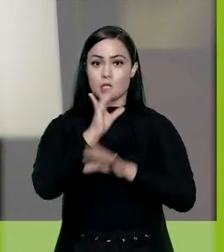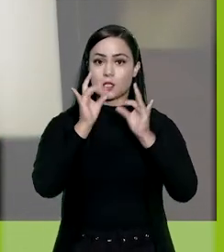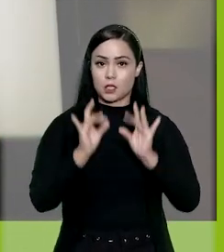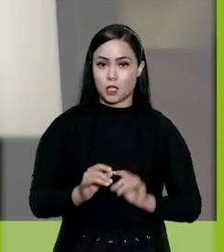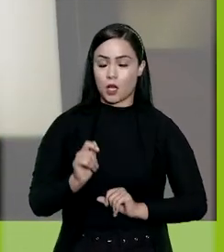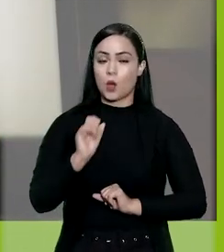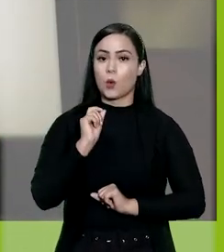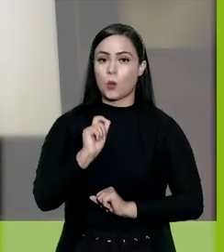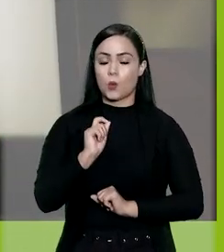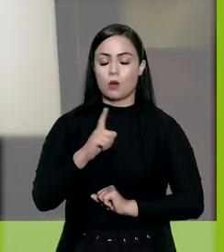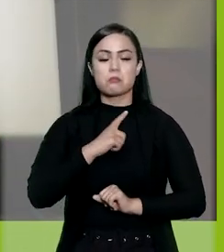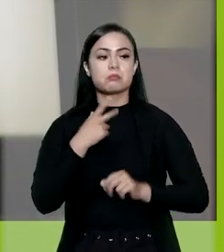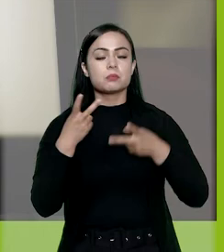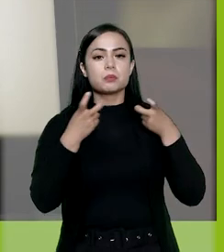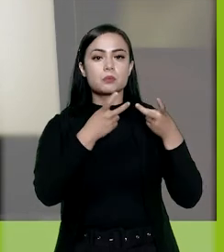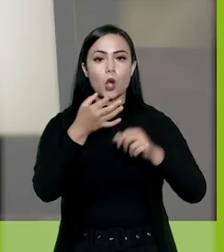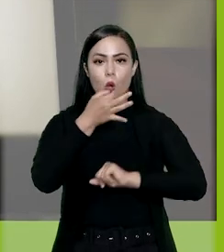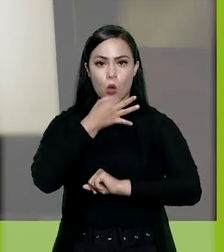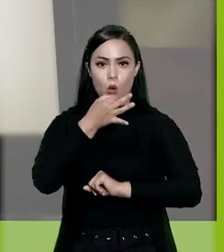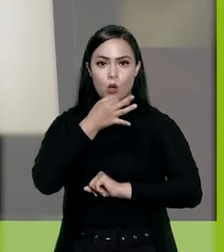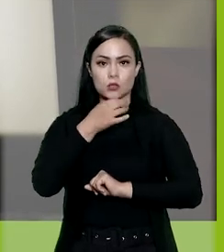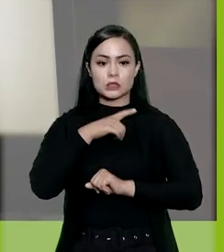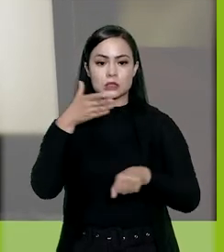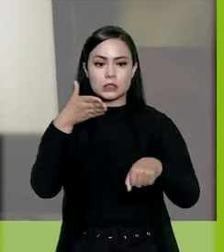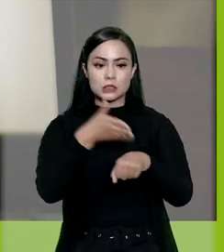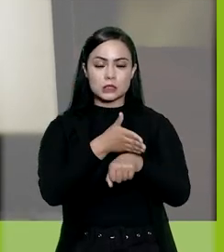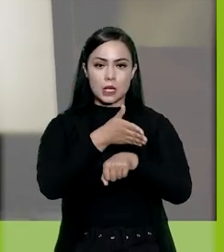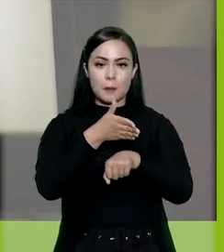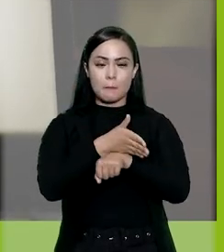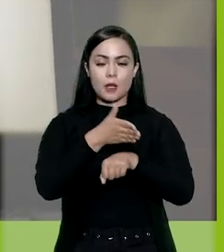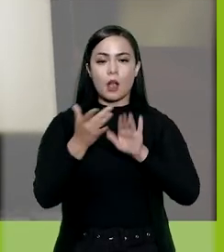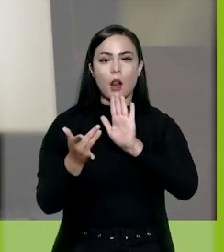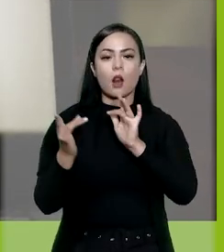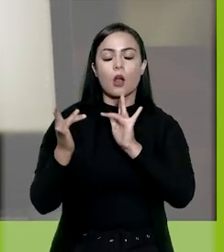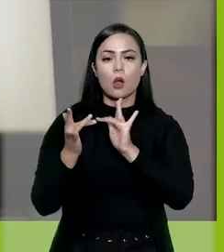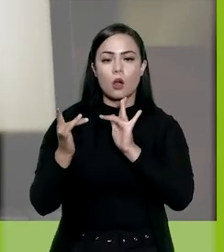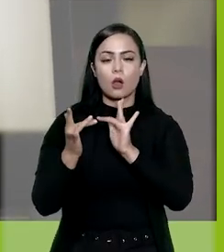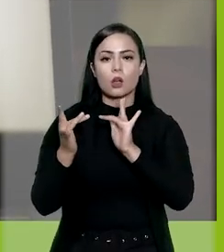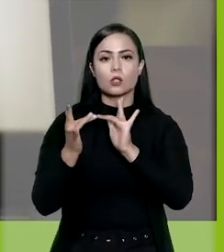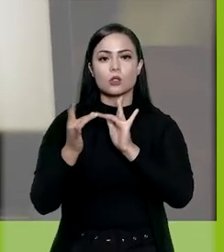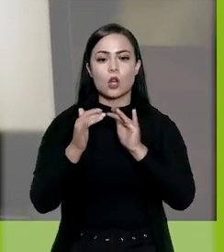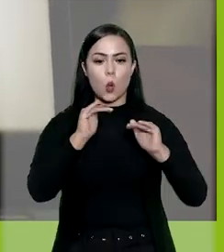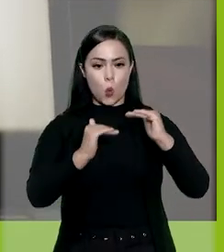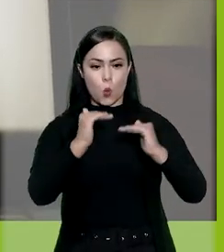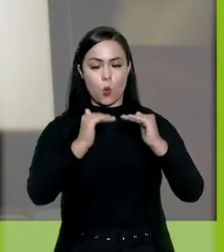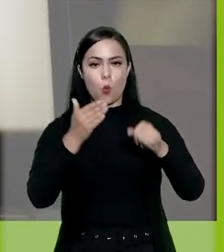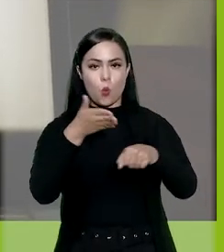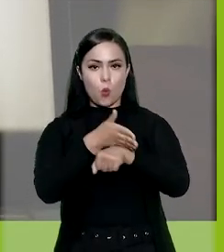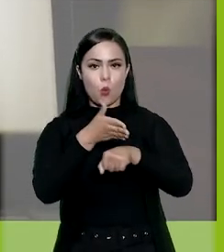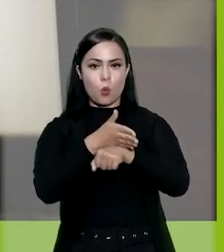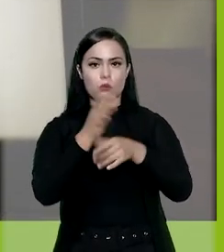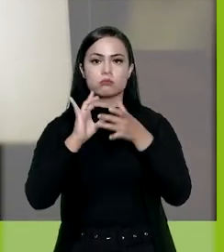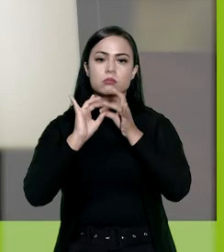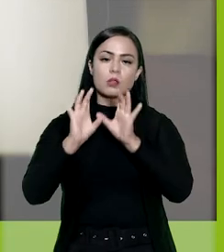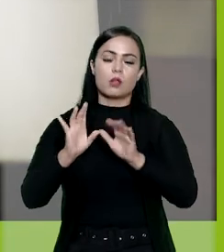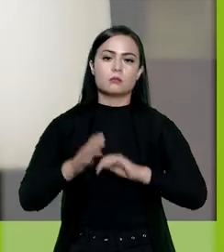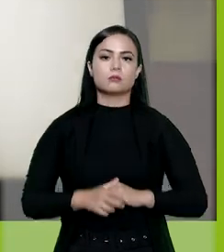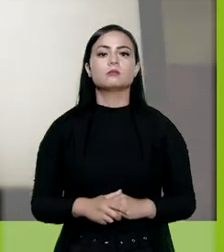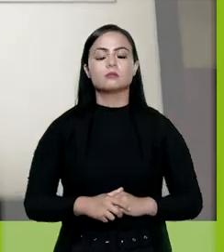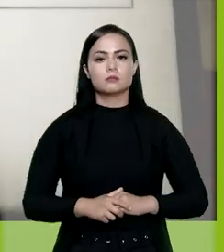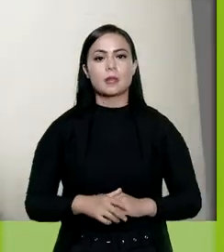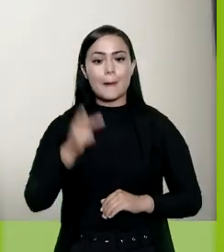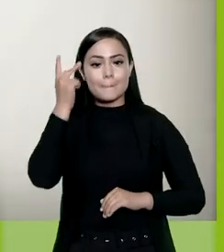É importante destacar ainda que a visualização de comentários está diretamente relacionada ao nível de acesso